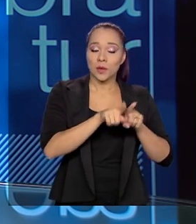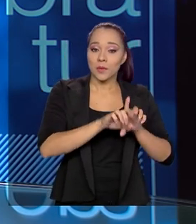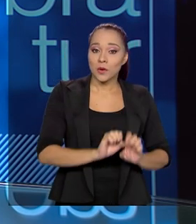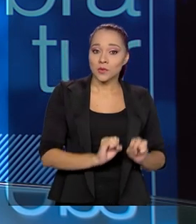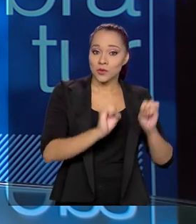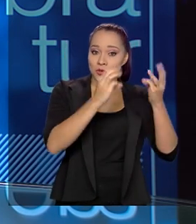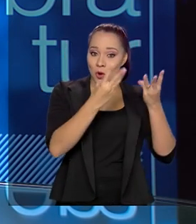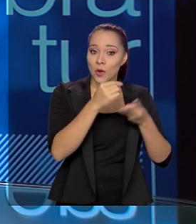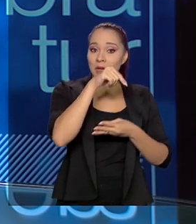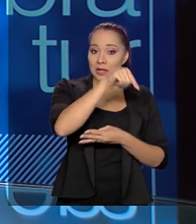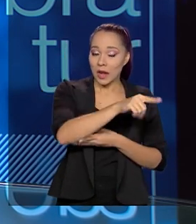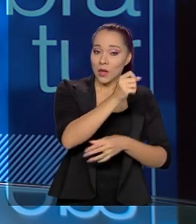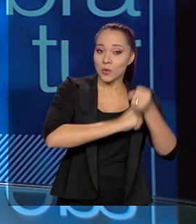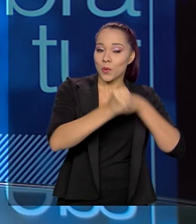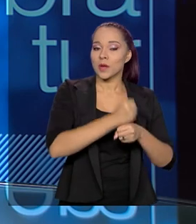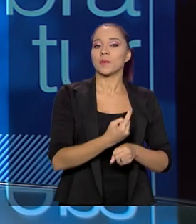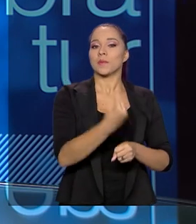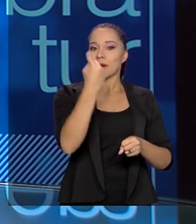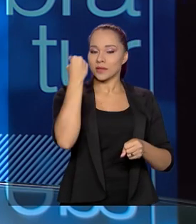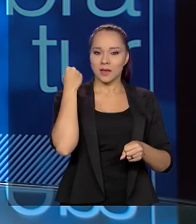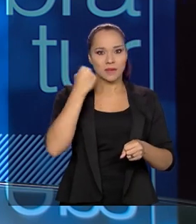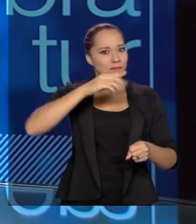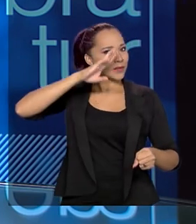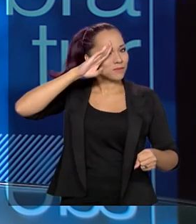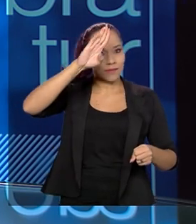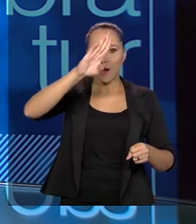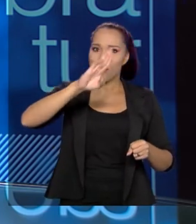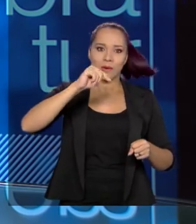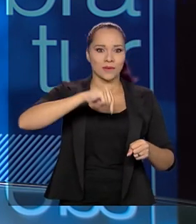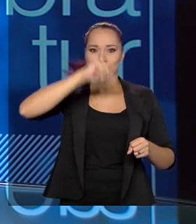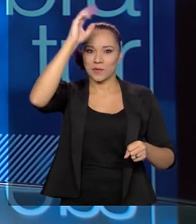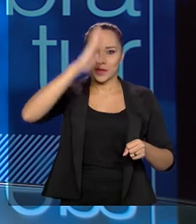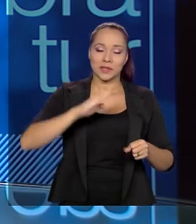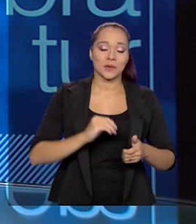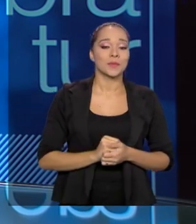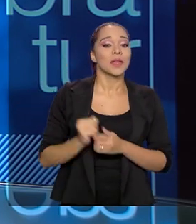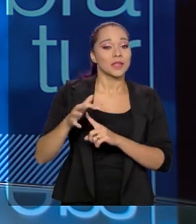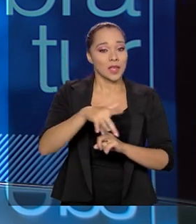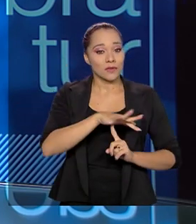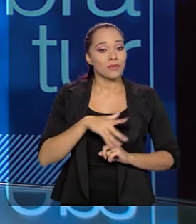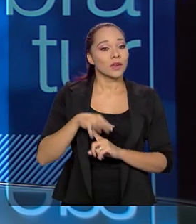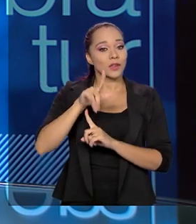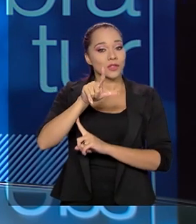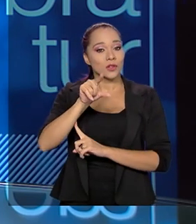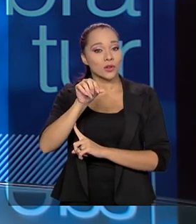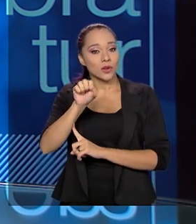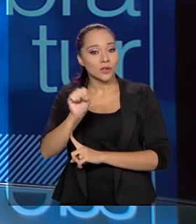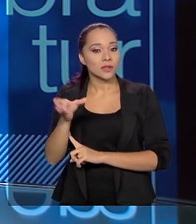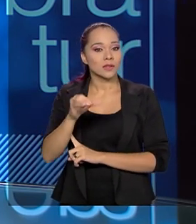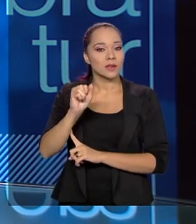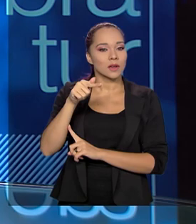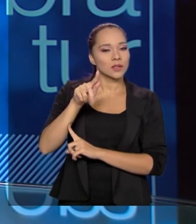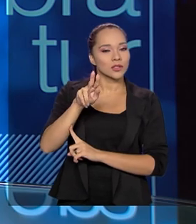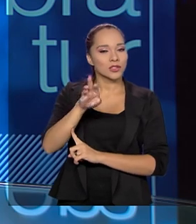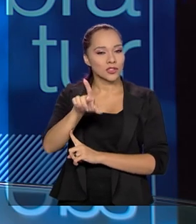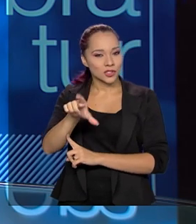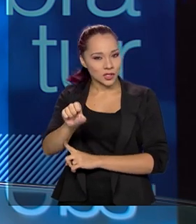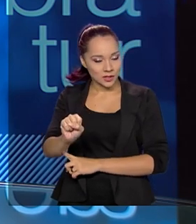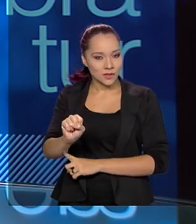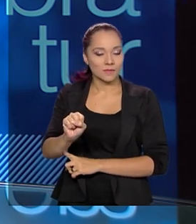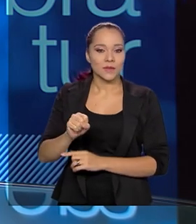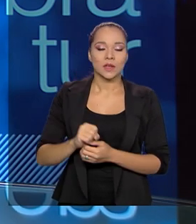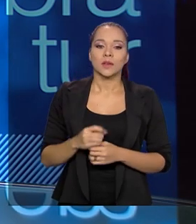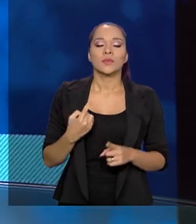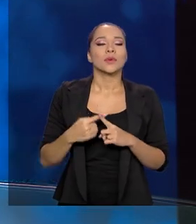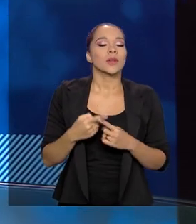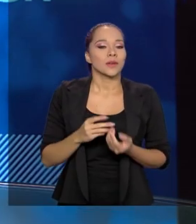da Time, o ano passado também, um título inédito para o Brasil. Ganhamos a feira de Los Angeles. Enfim, porque, se